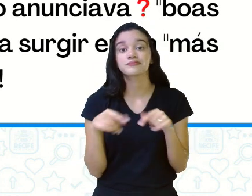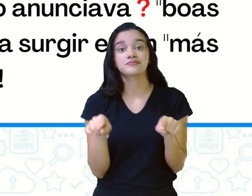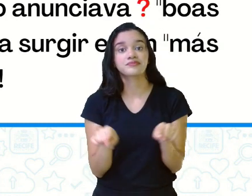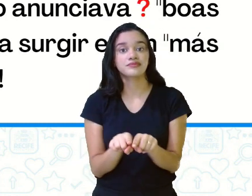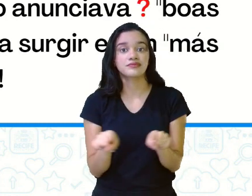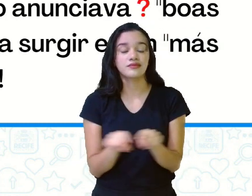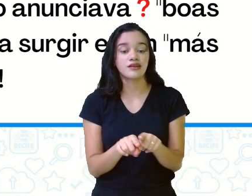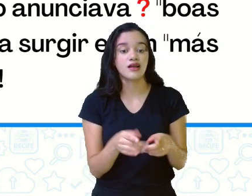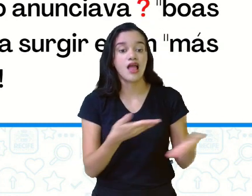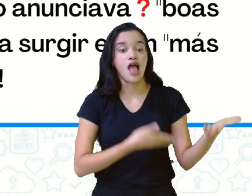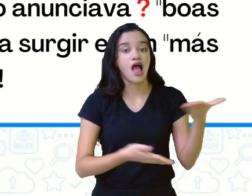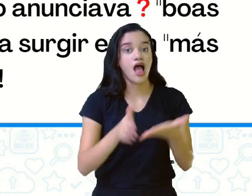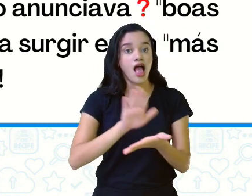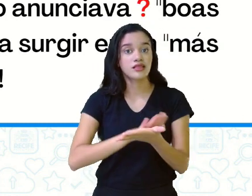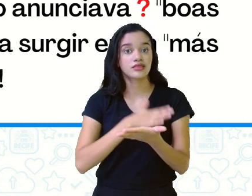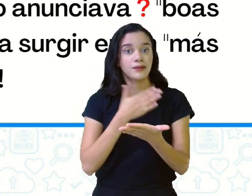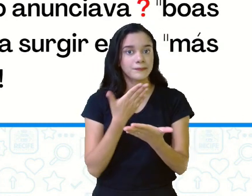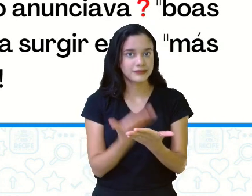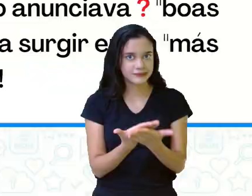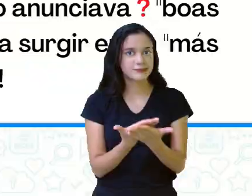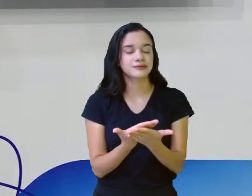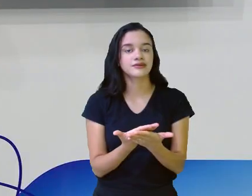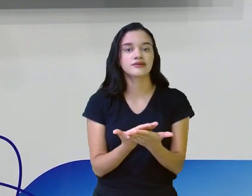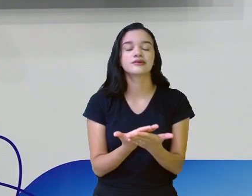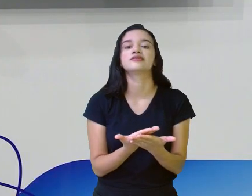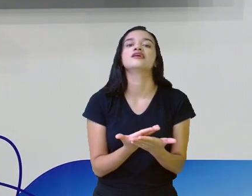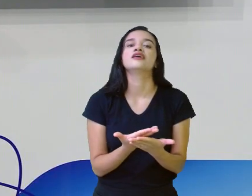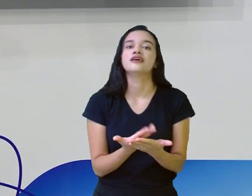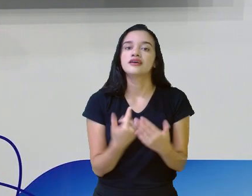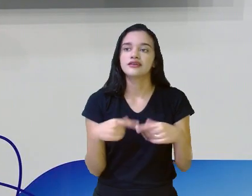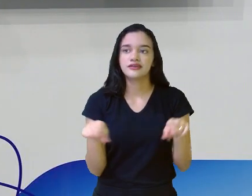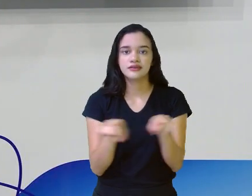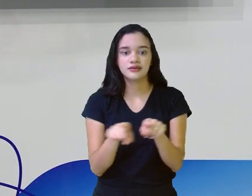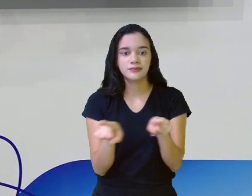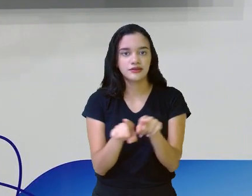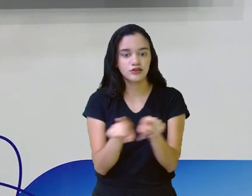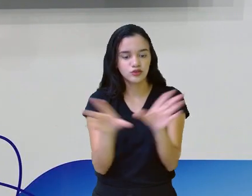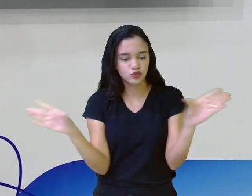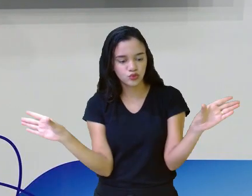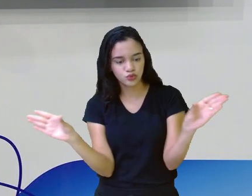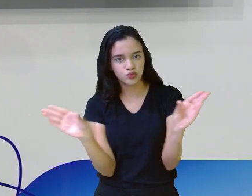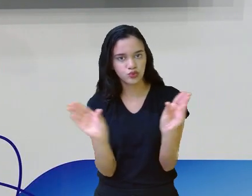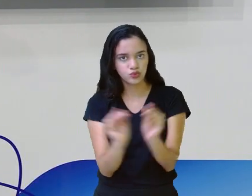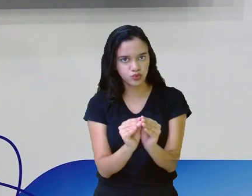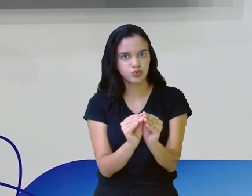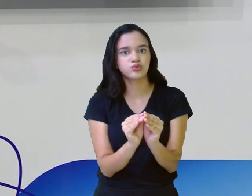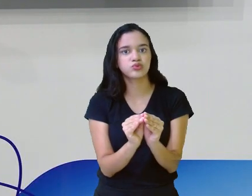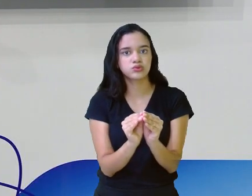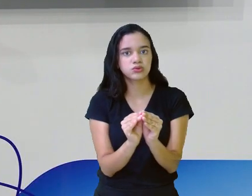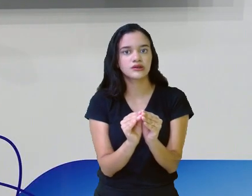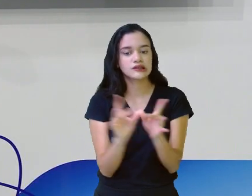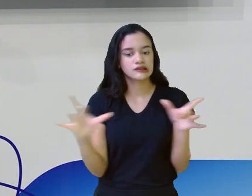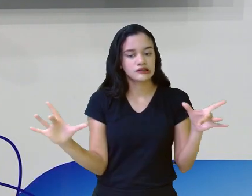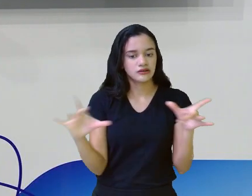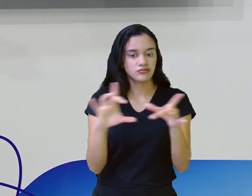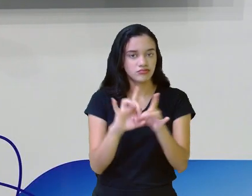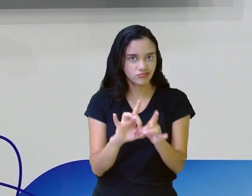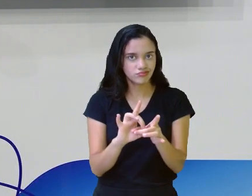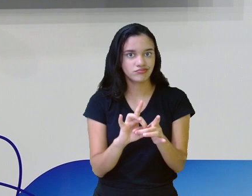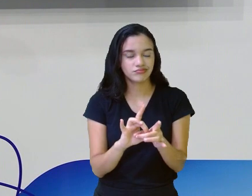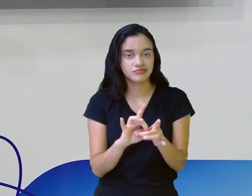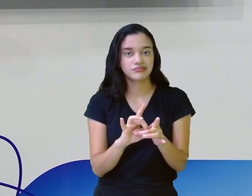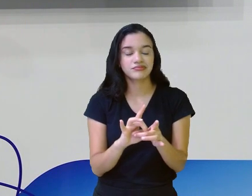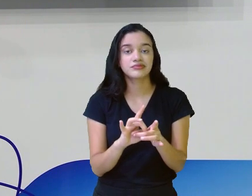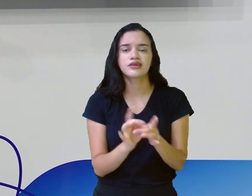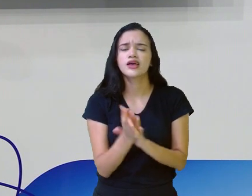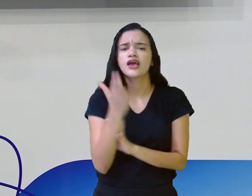fazer aí a interpretação dele, que faz aí a junção, é aquilo que dá a liga, que faz